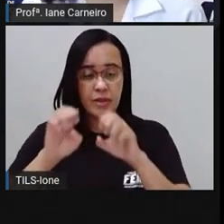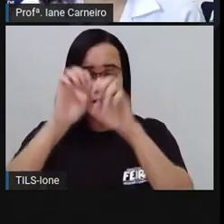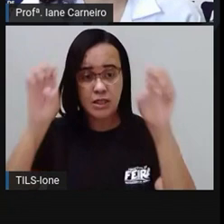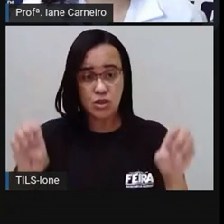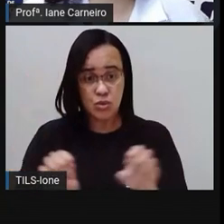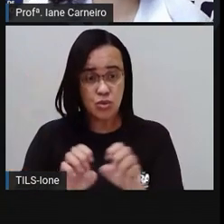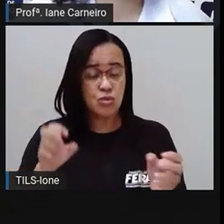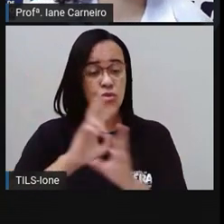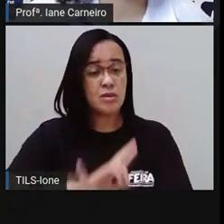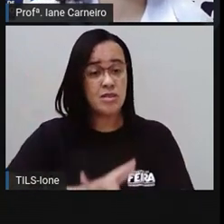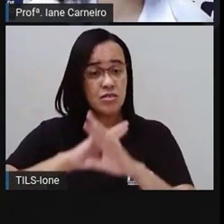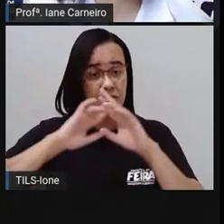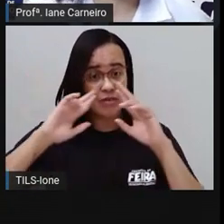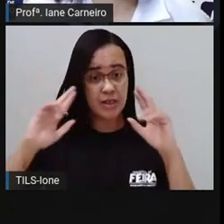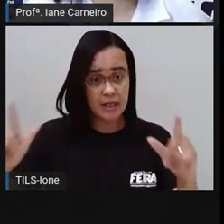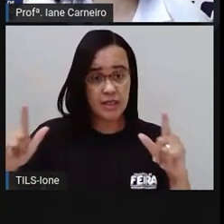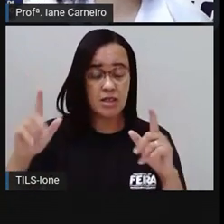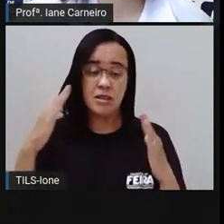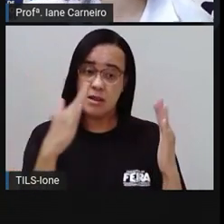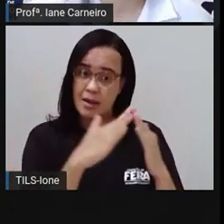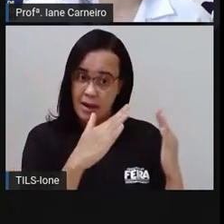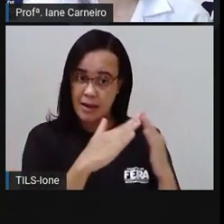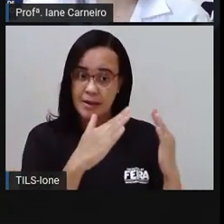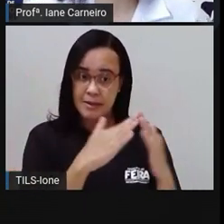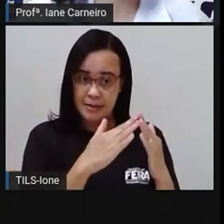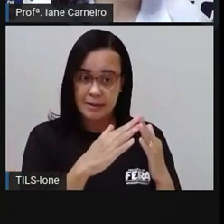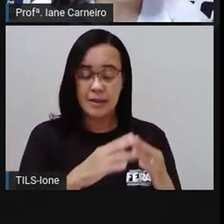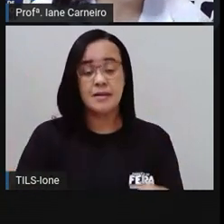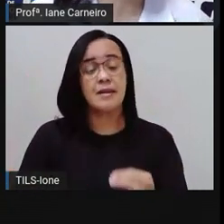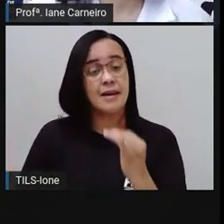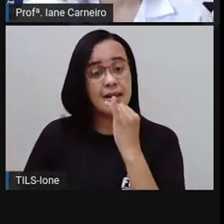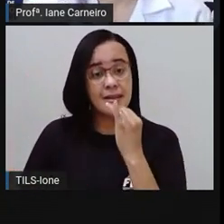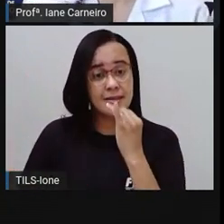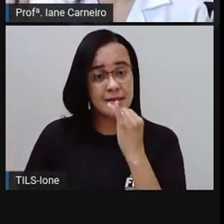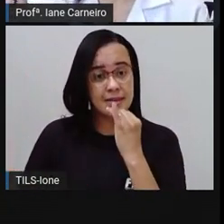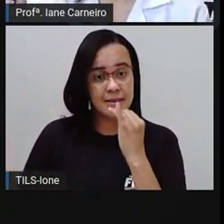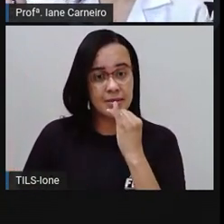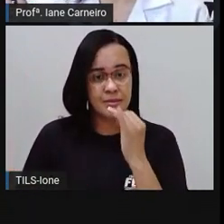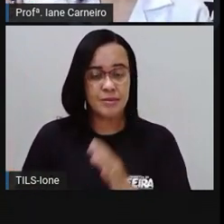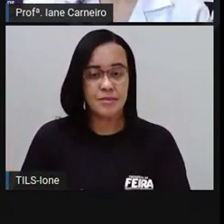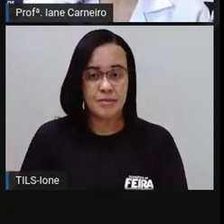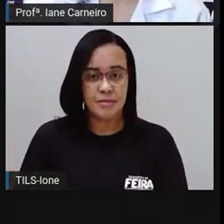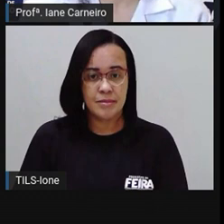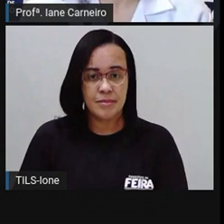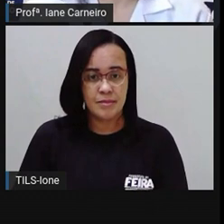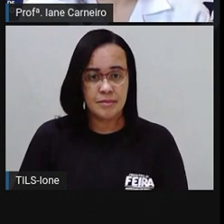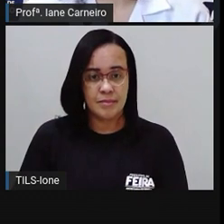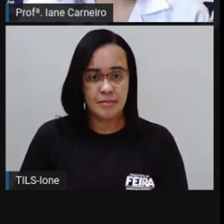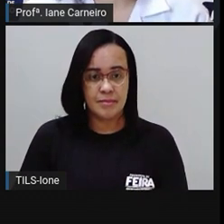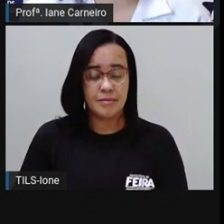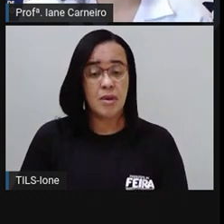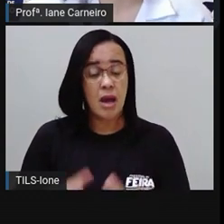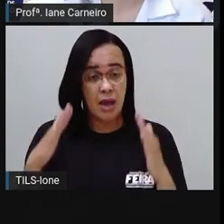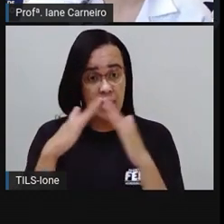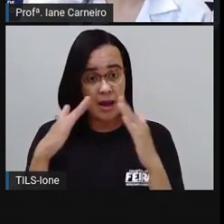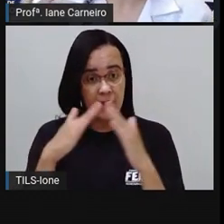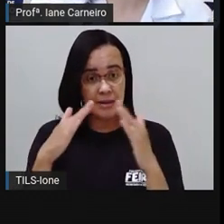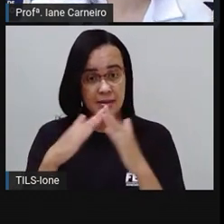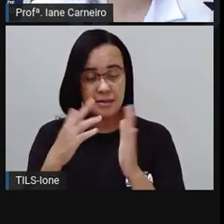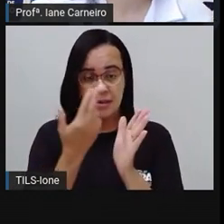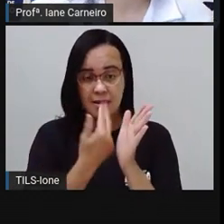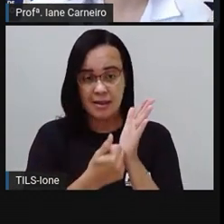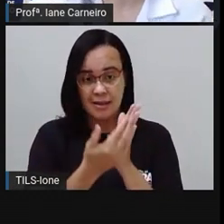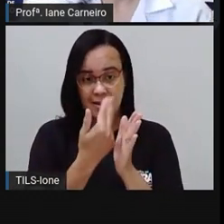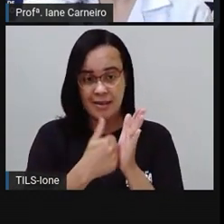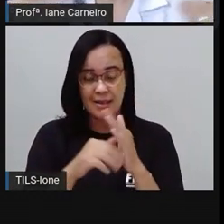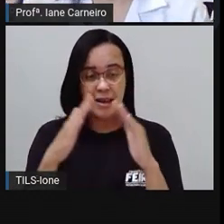diferente da estrutura de uma casa, né? Por exemplo, aqui a Pró colocou uma imagem de uma casa, né? A Pró já falou